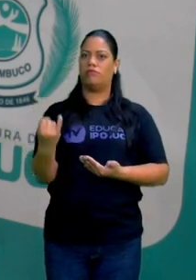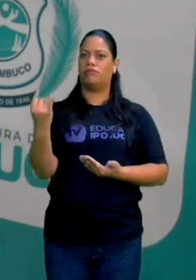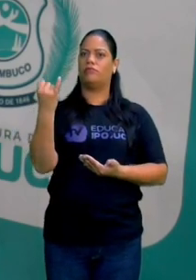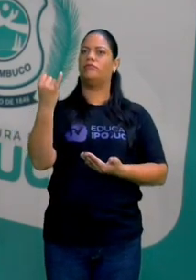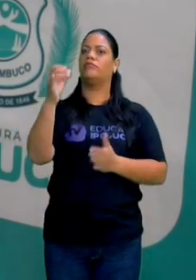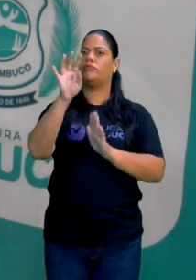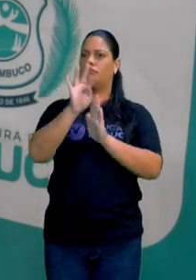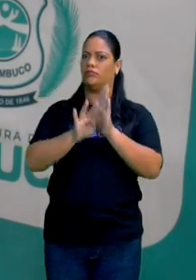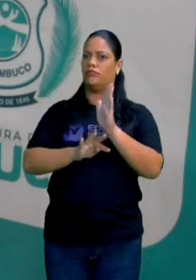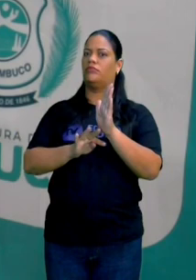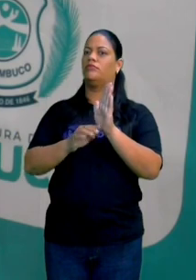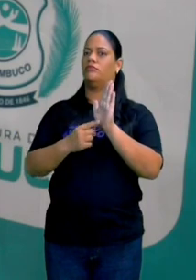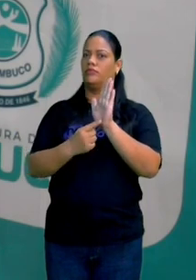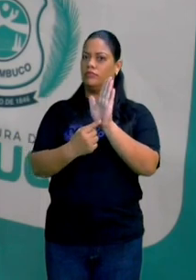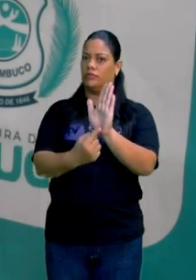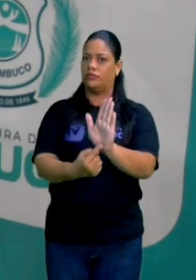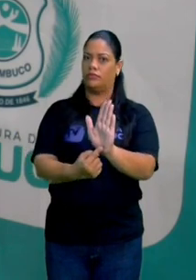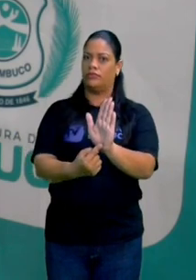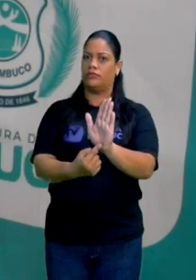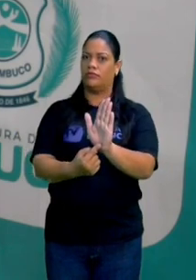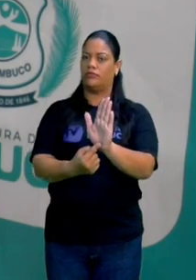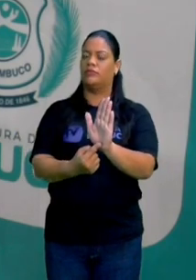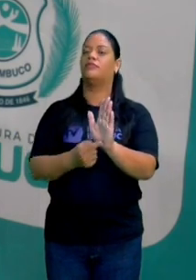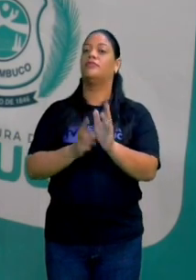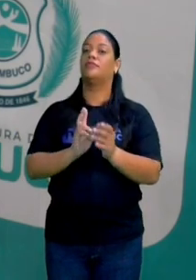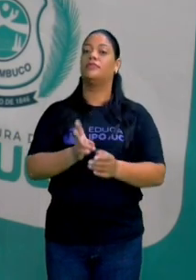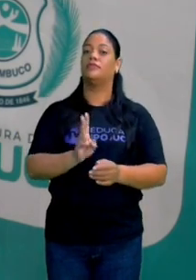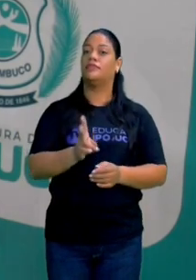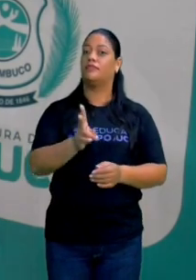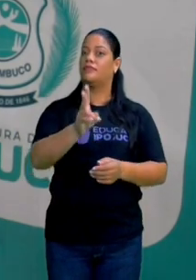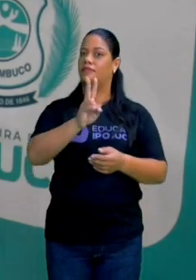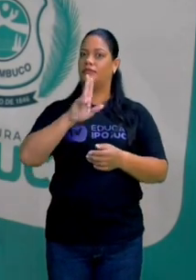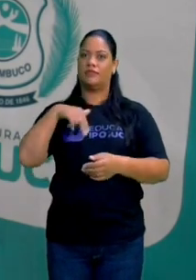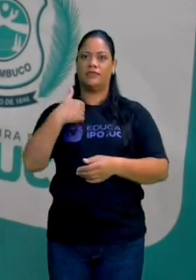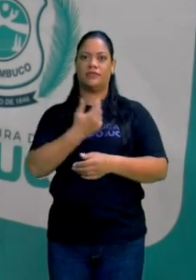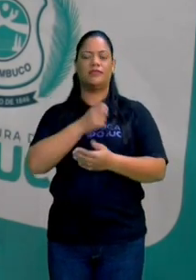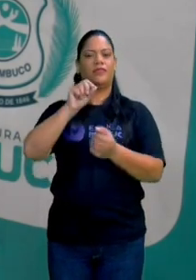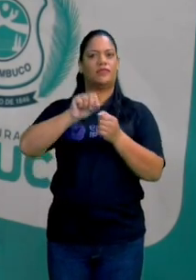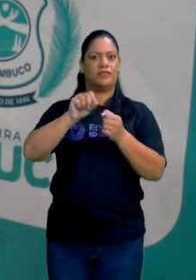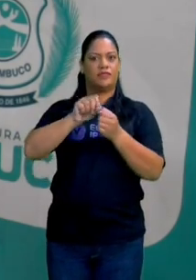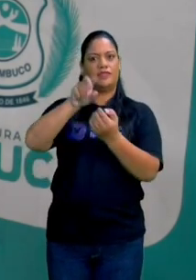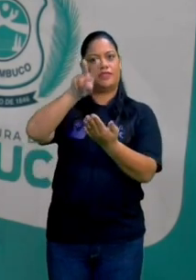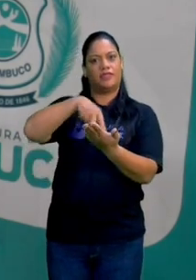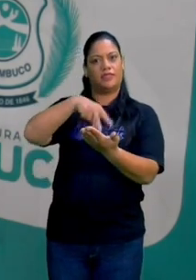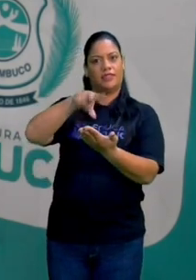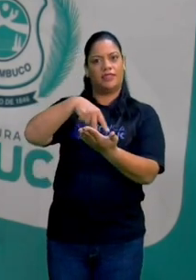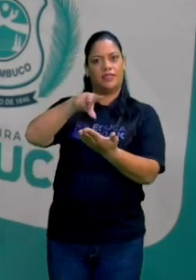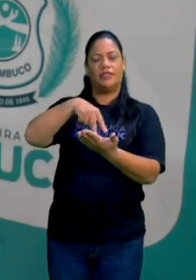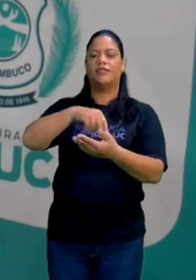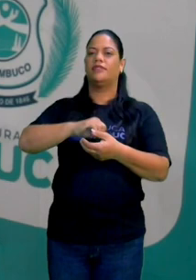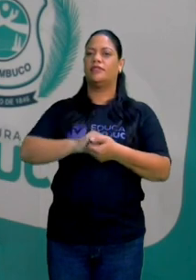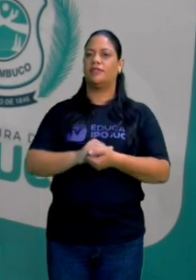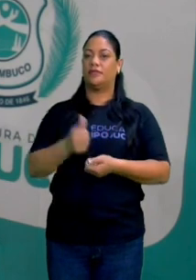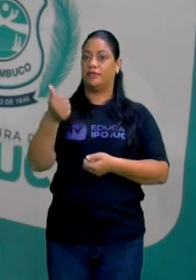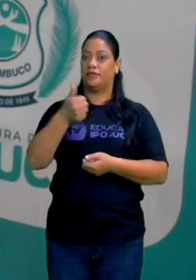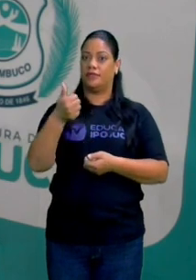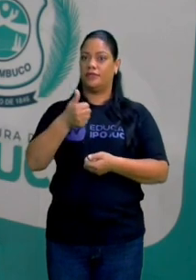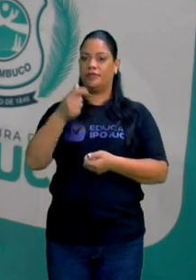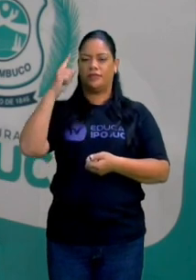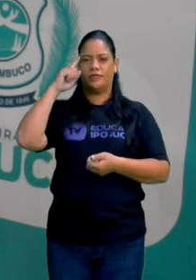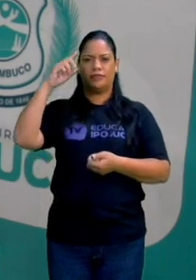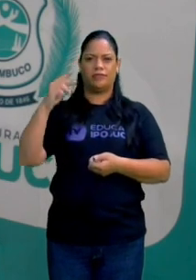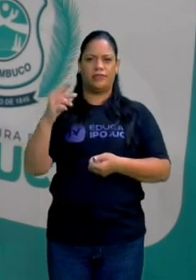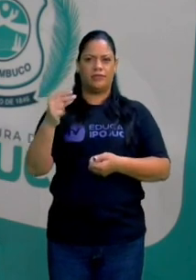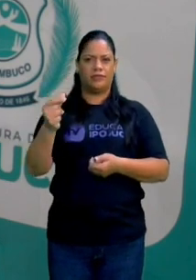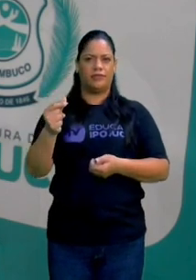apresentada? A gente sempre vai buscar, para que a gente faça uma leitura de um material, a gente vai buscar primeiro a ideia central. O